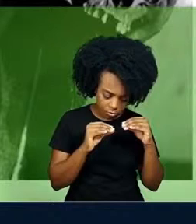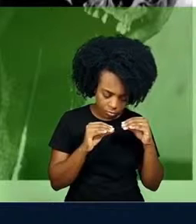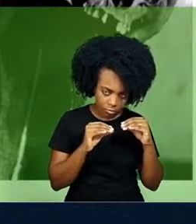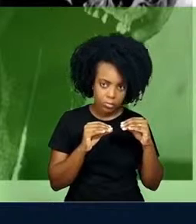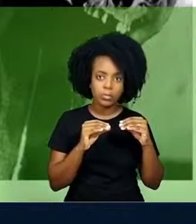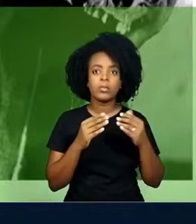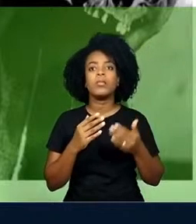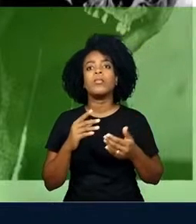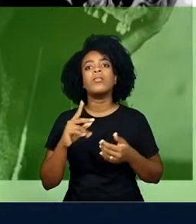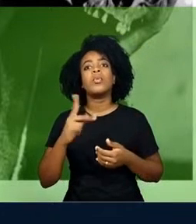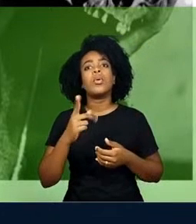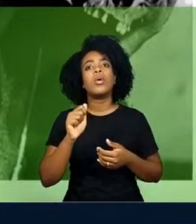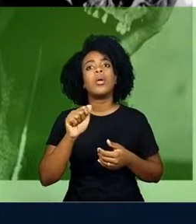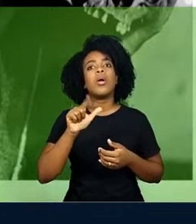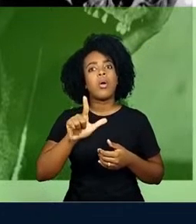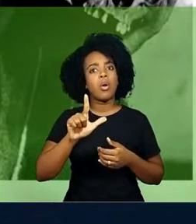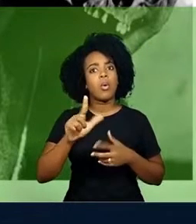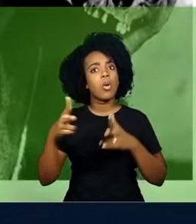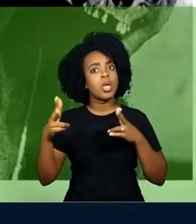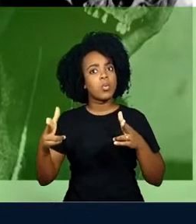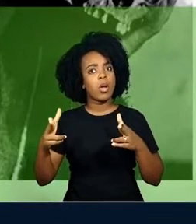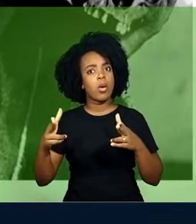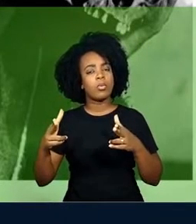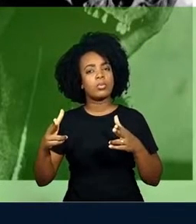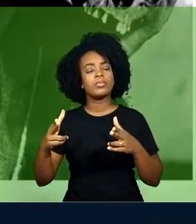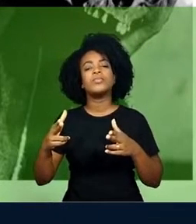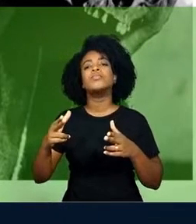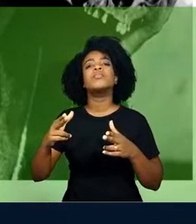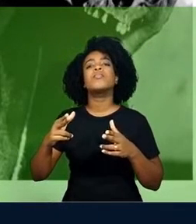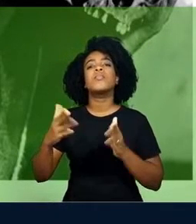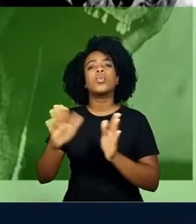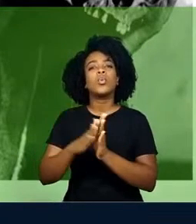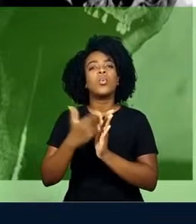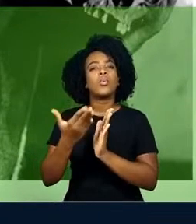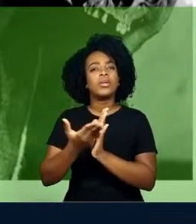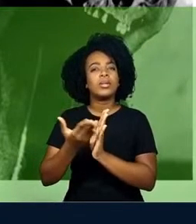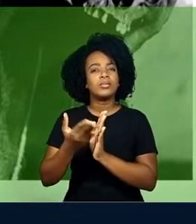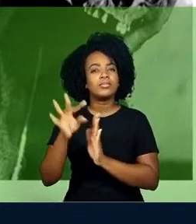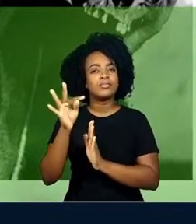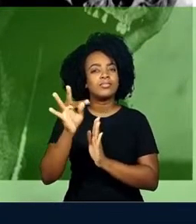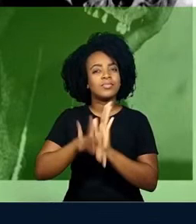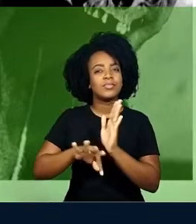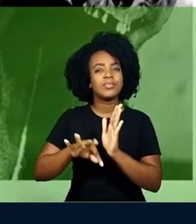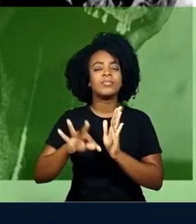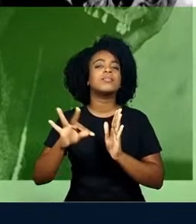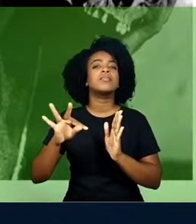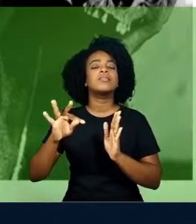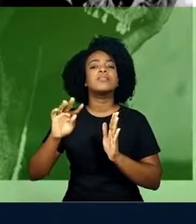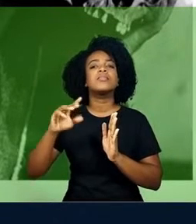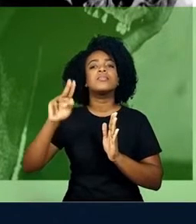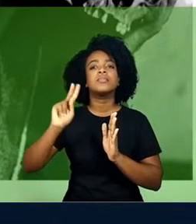Raul, assim como Hamlet, o personagem de Shakespeare, mata a todos